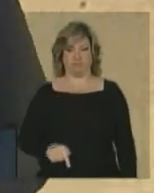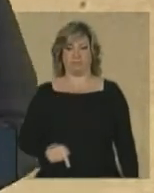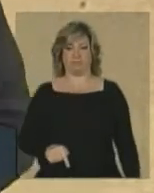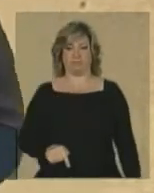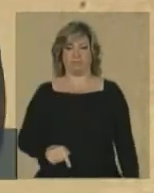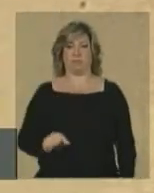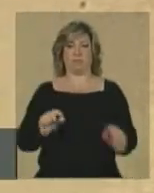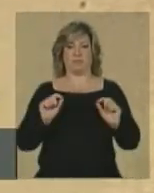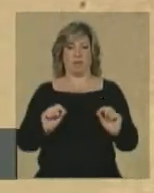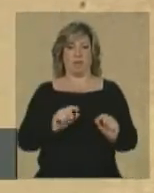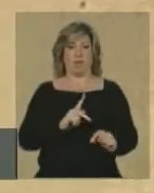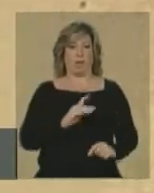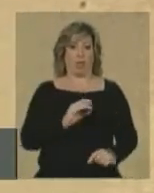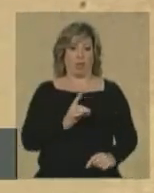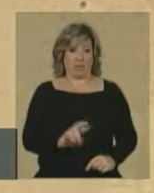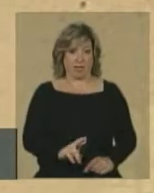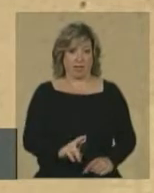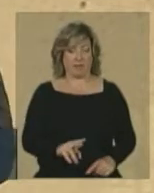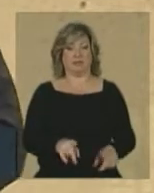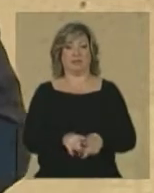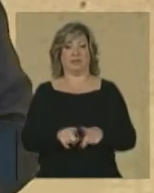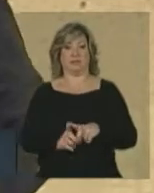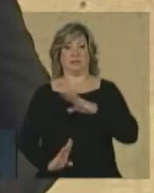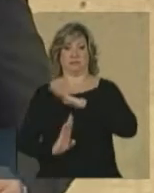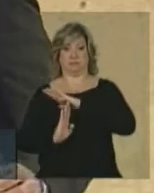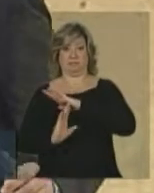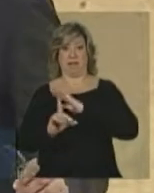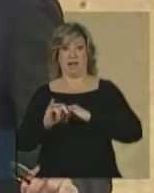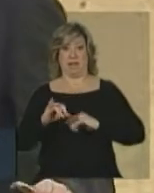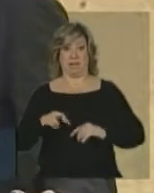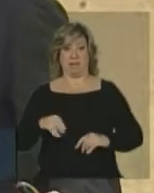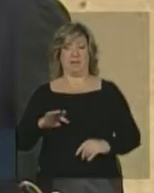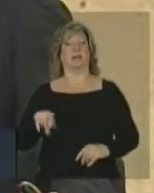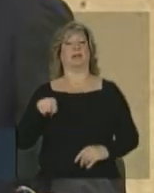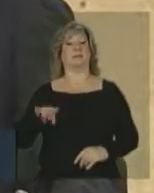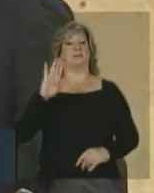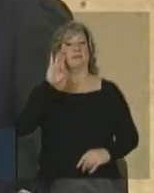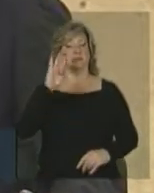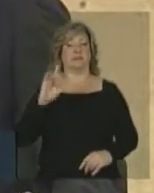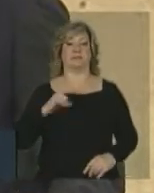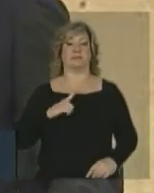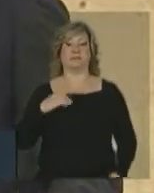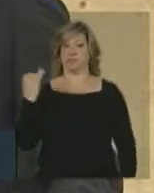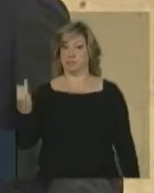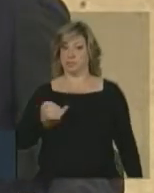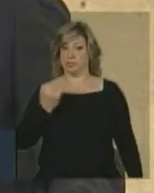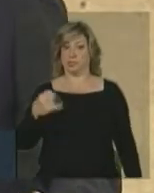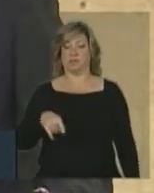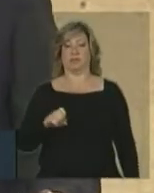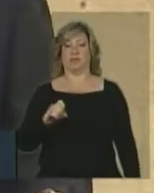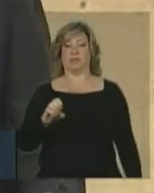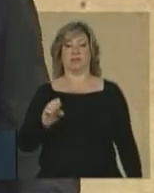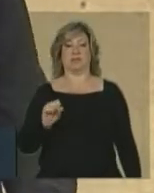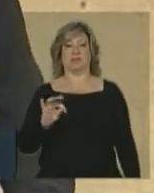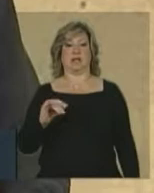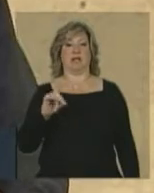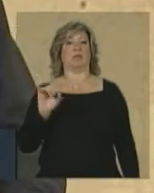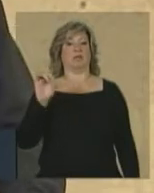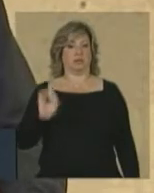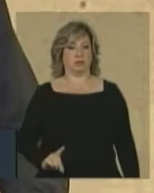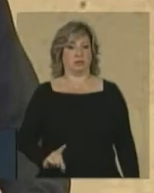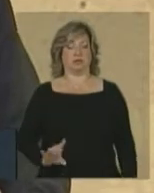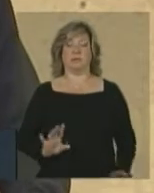tensão entre poder e limite, limite e poder, é uma tensão fundamental nos Estados de Direito. E era necessário